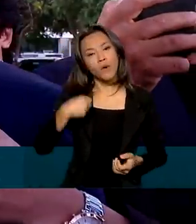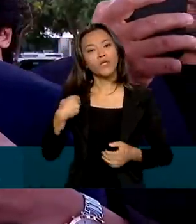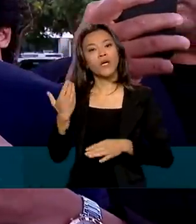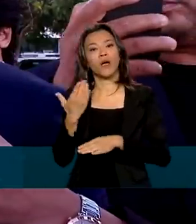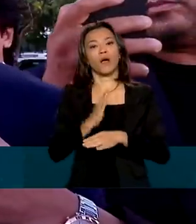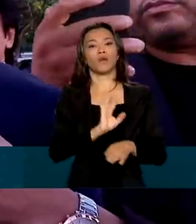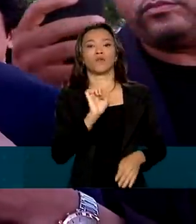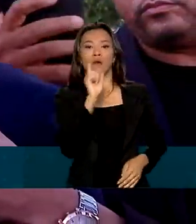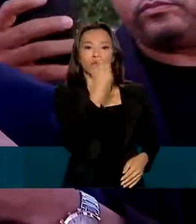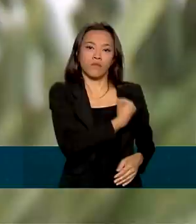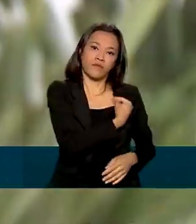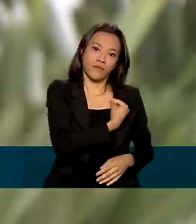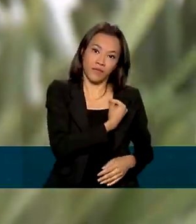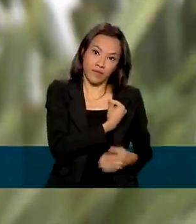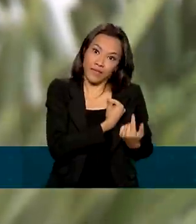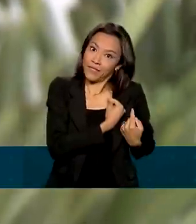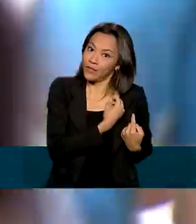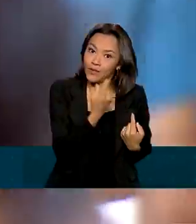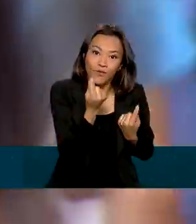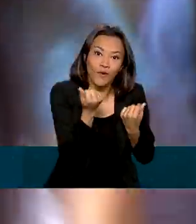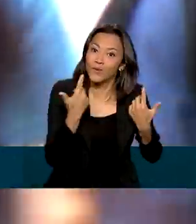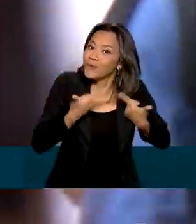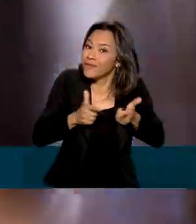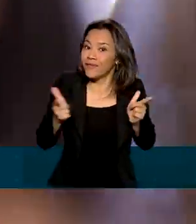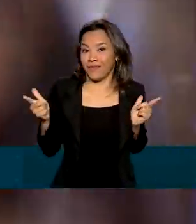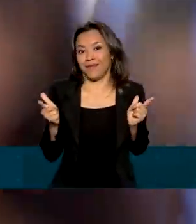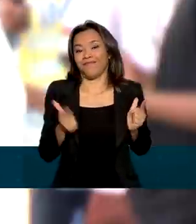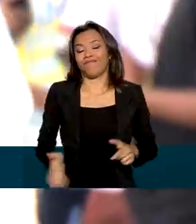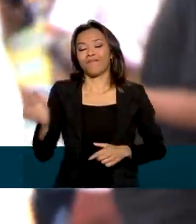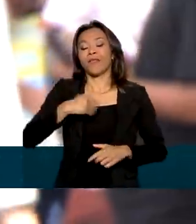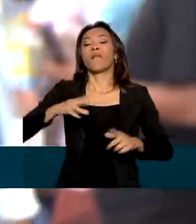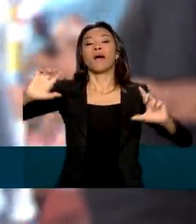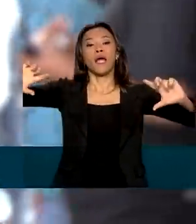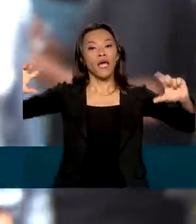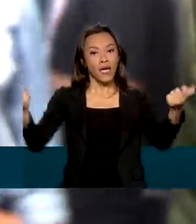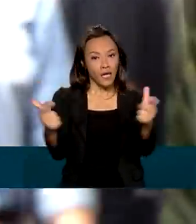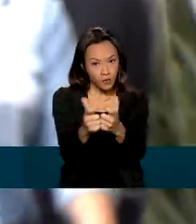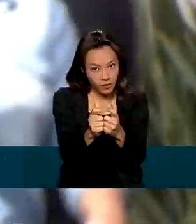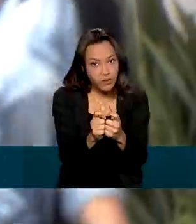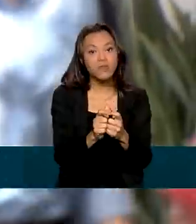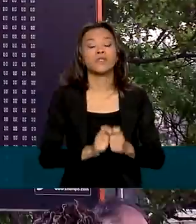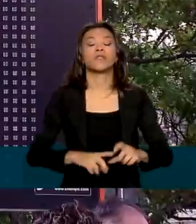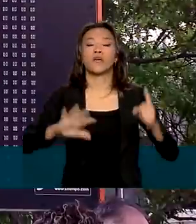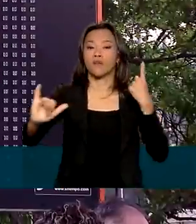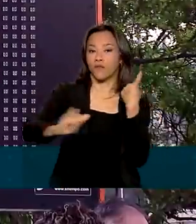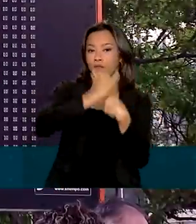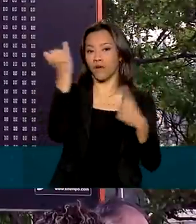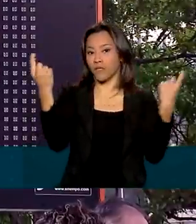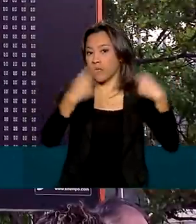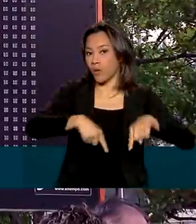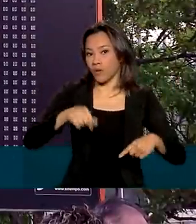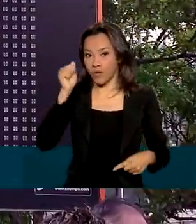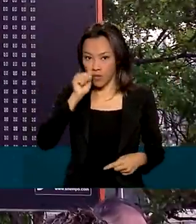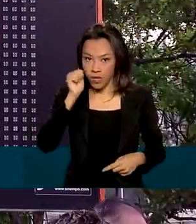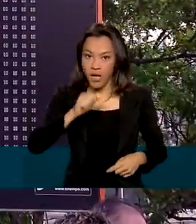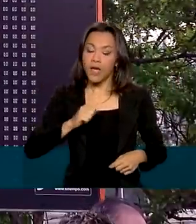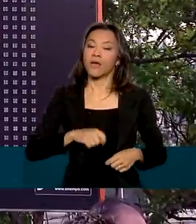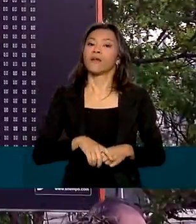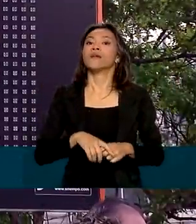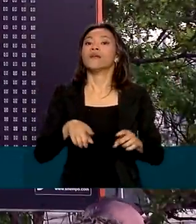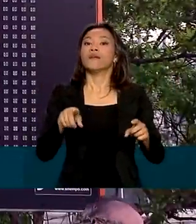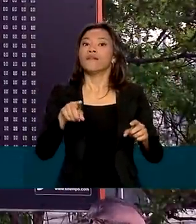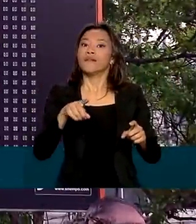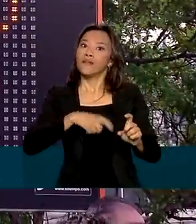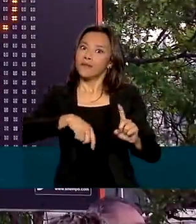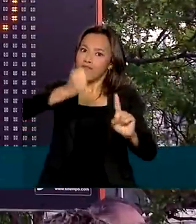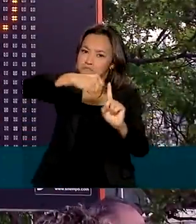vida. E isso não tem preço. Para reduzir o feminicídio e o assédio doméstico no país, vale até mudar velhos